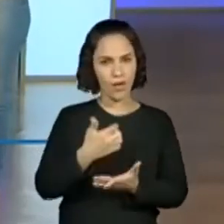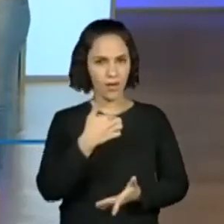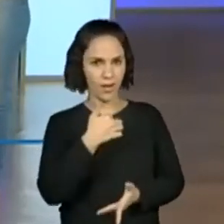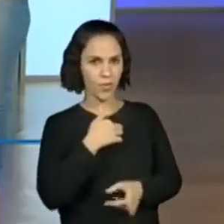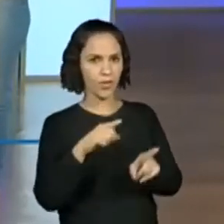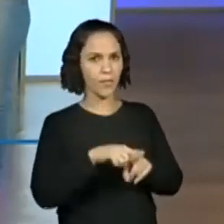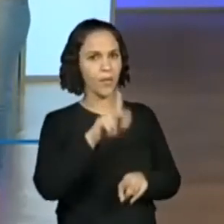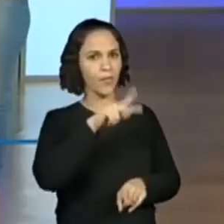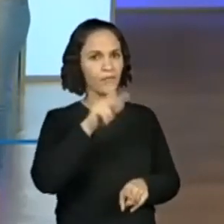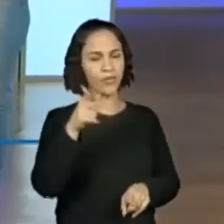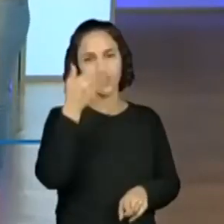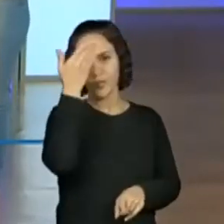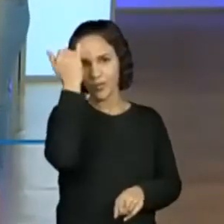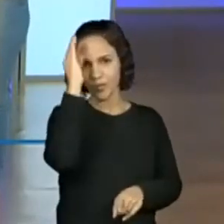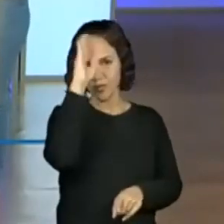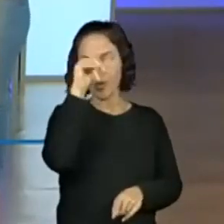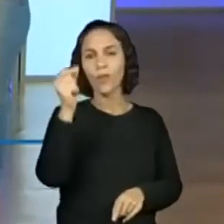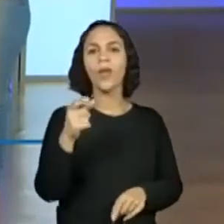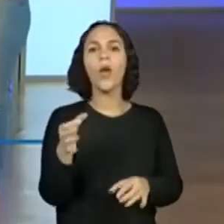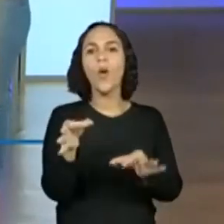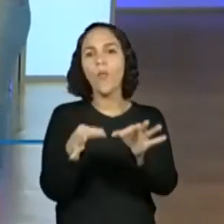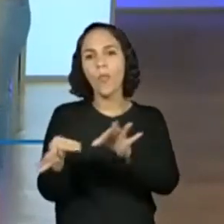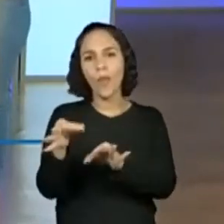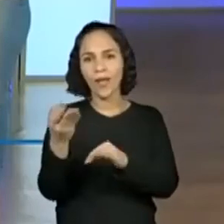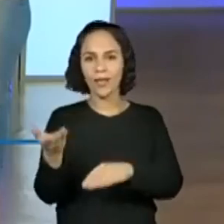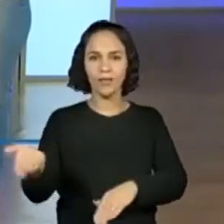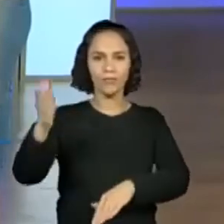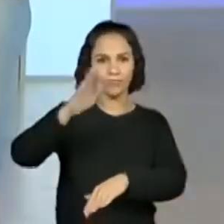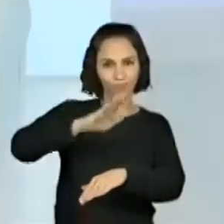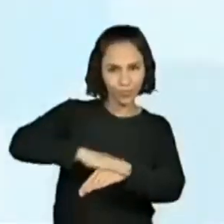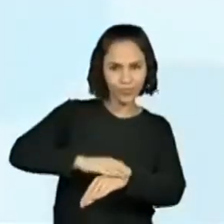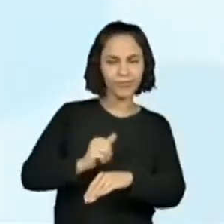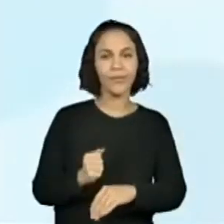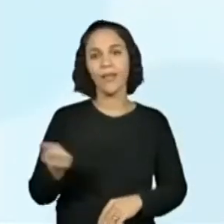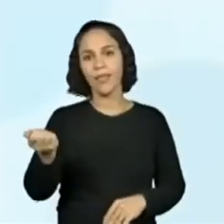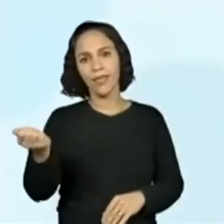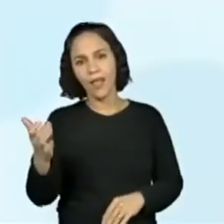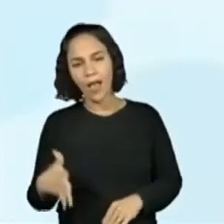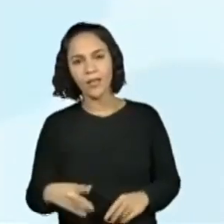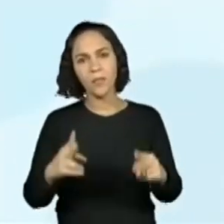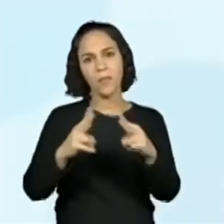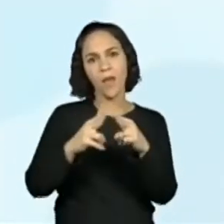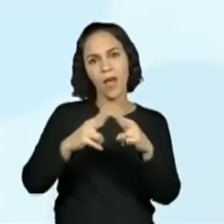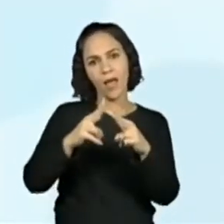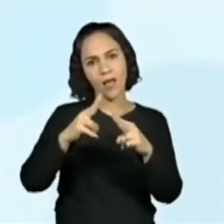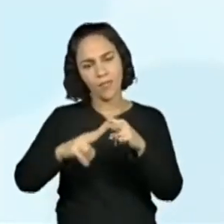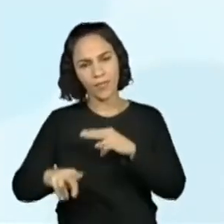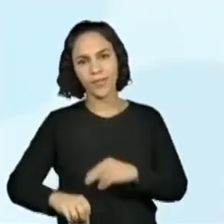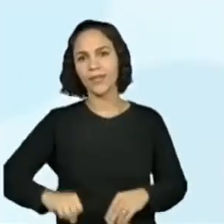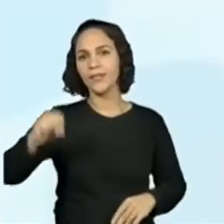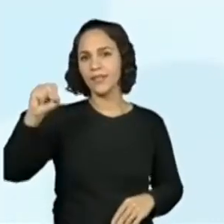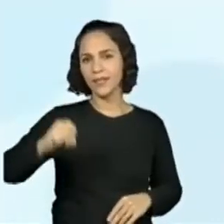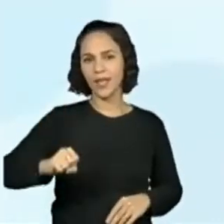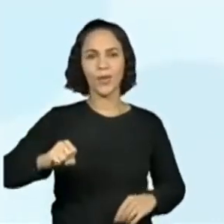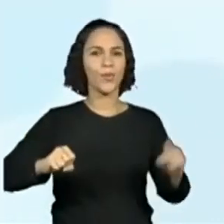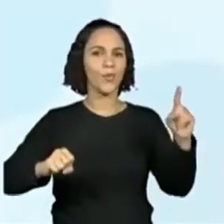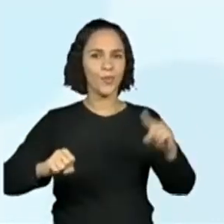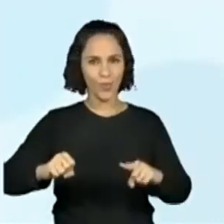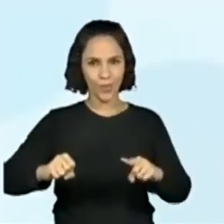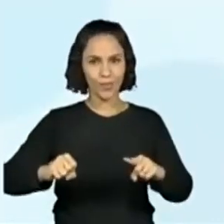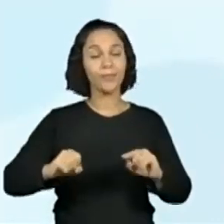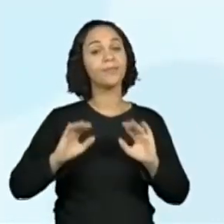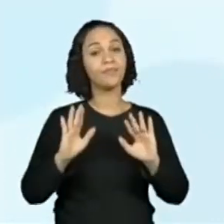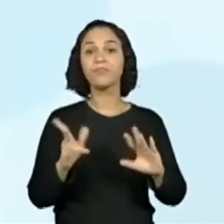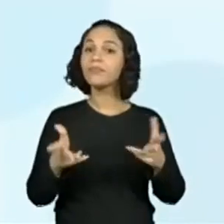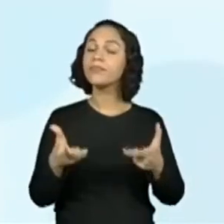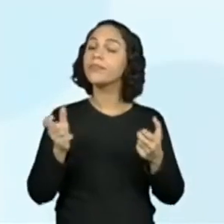Jonas, a gente jogou cara e coroa, dado, para ou ímpar, zerinho ou um, e a gente